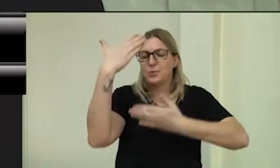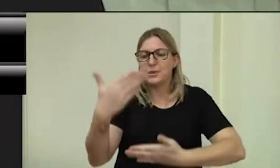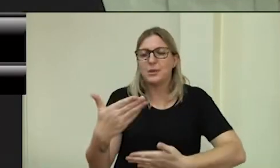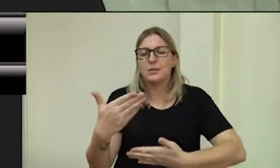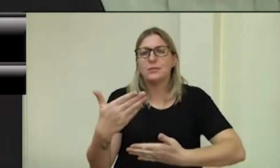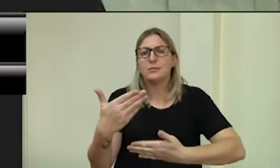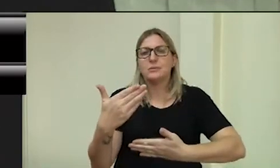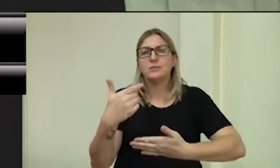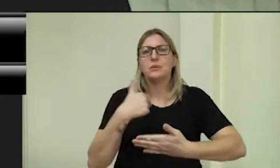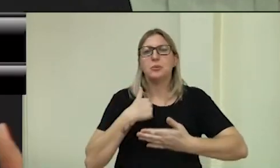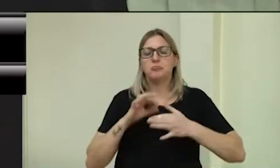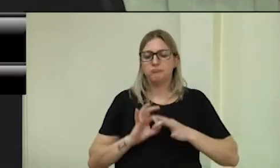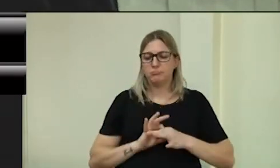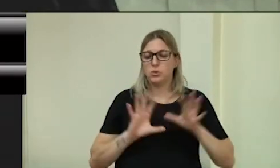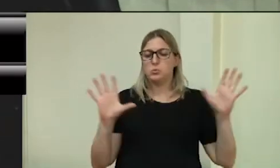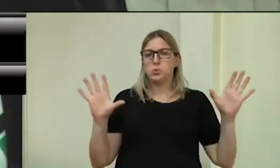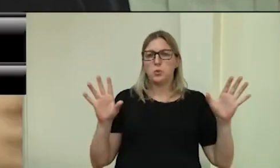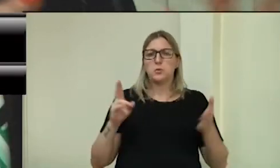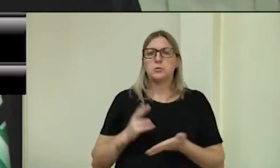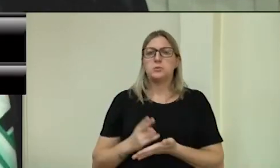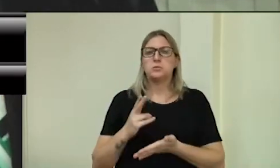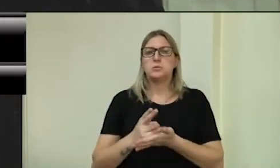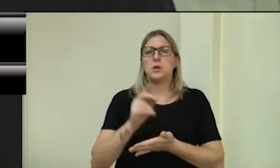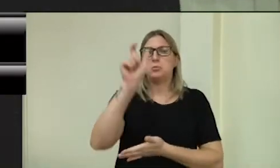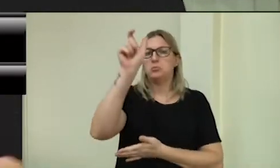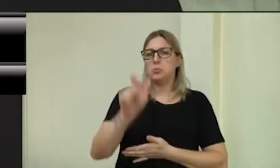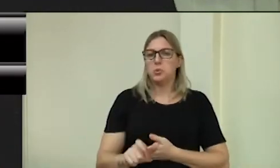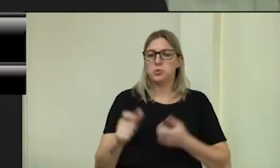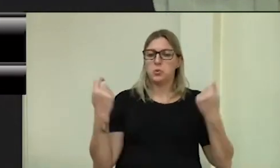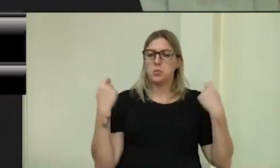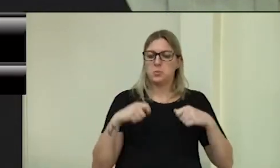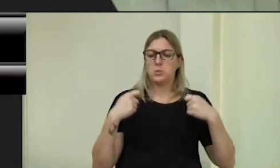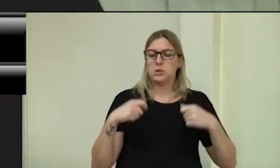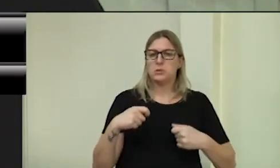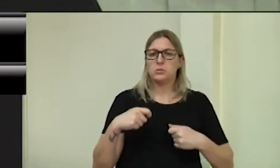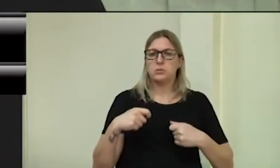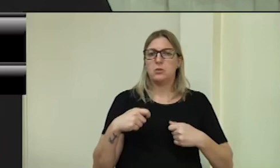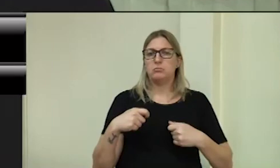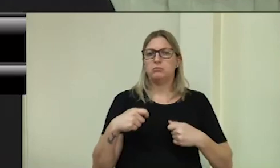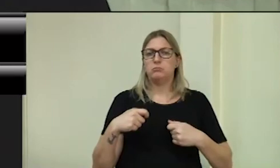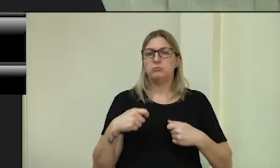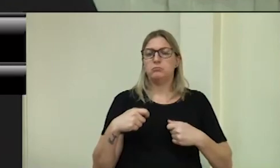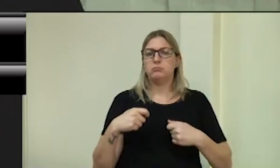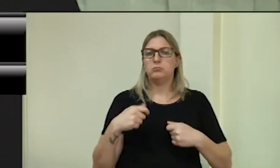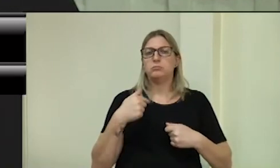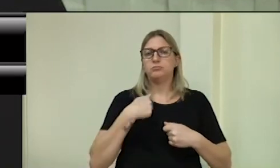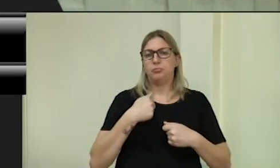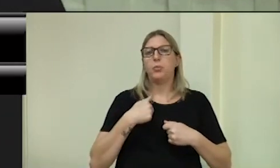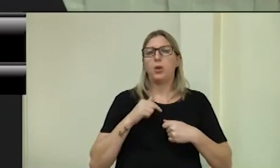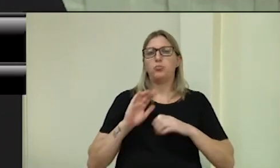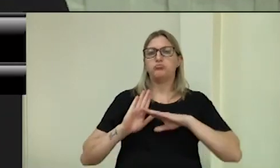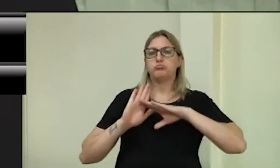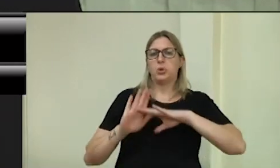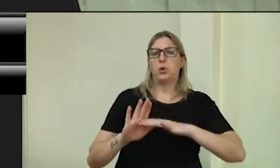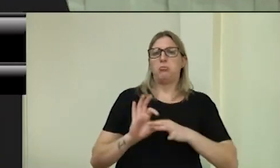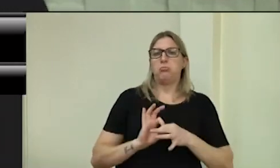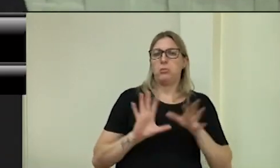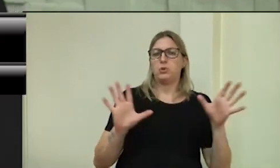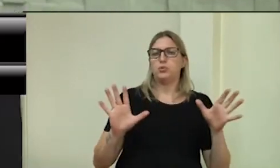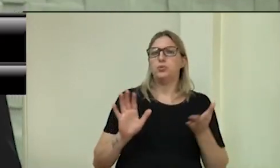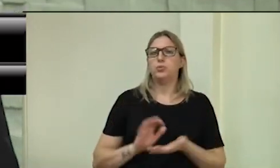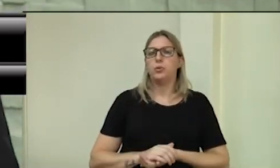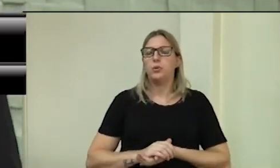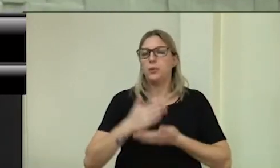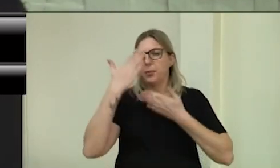estou à disposição sempre que, se alguém precisar de algo, de mim, estou à disposição. Obrigada,